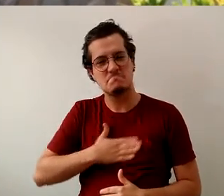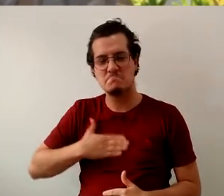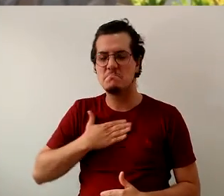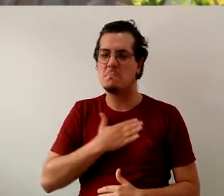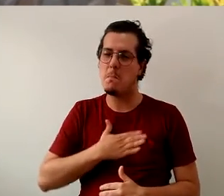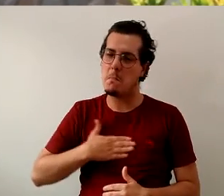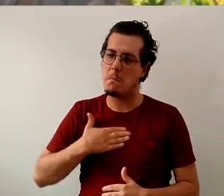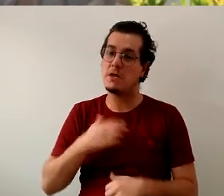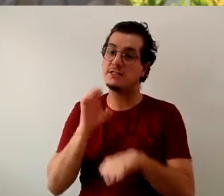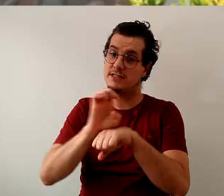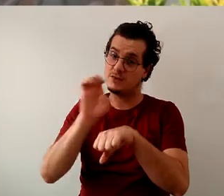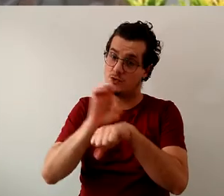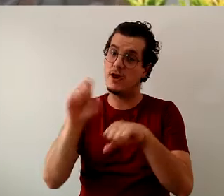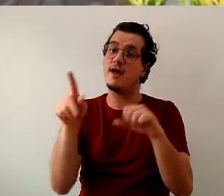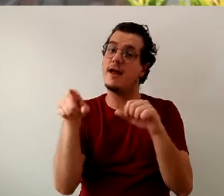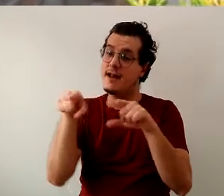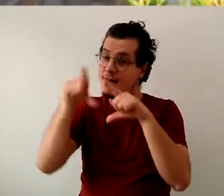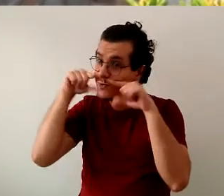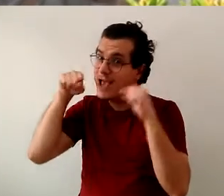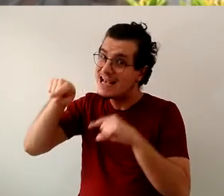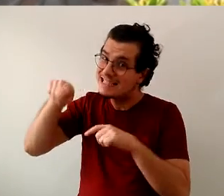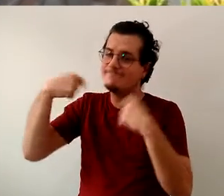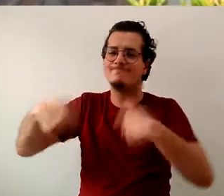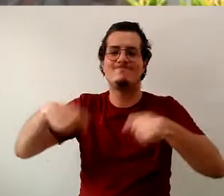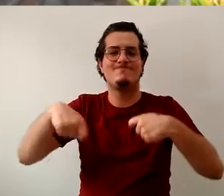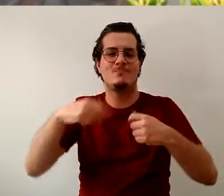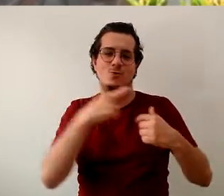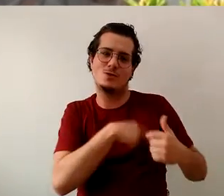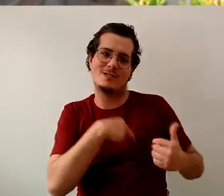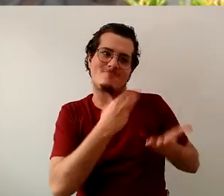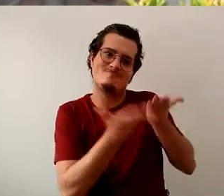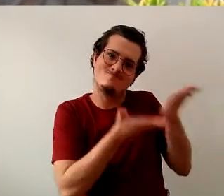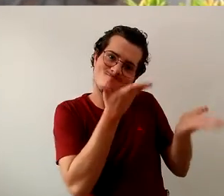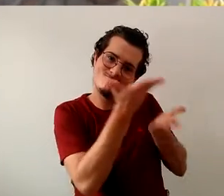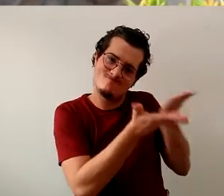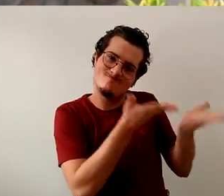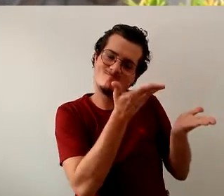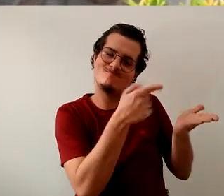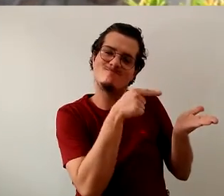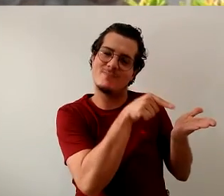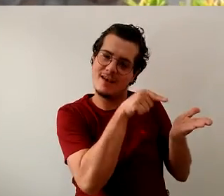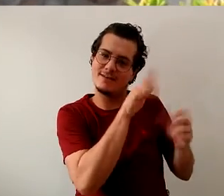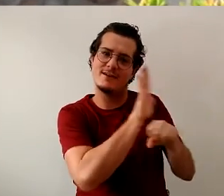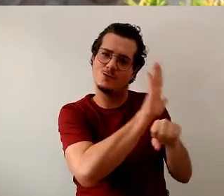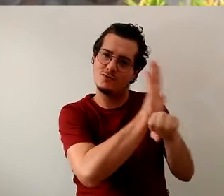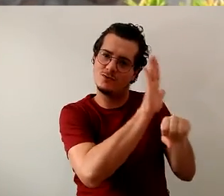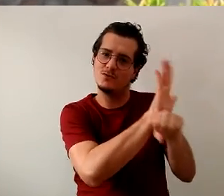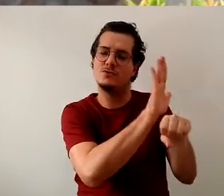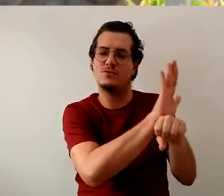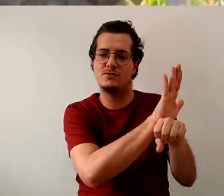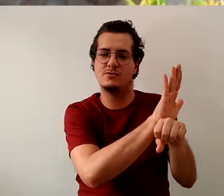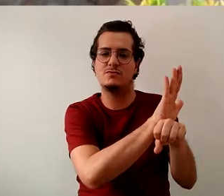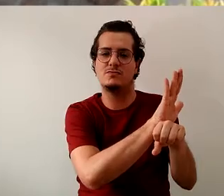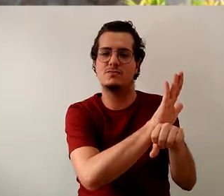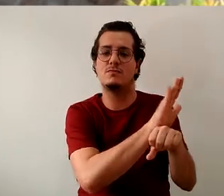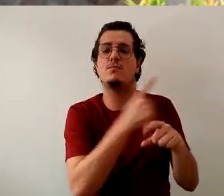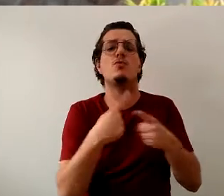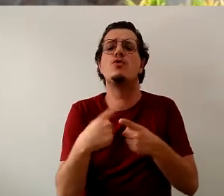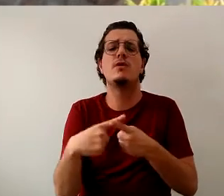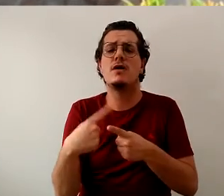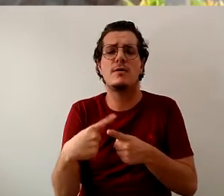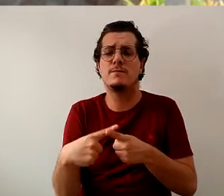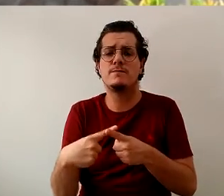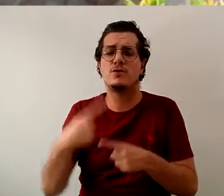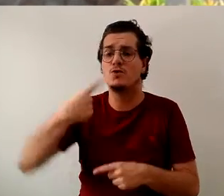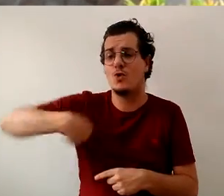Alagoas, deveria tratar bem melhor esta casa, esta instituição, que incansavelmente